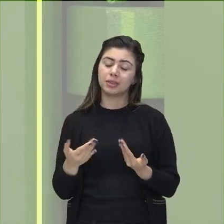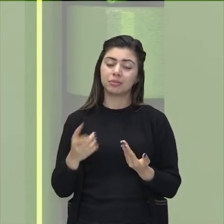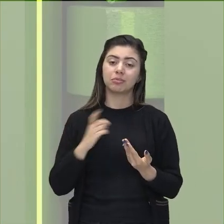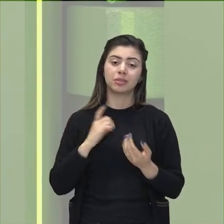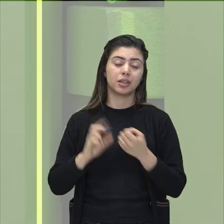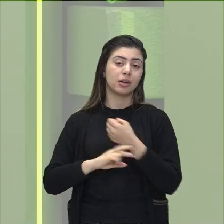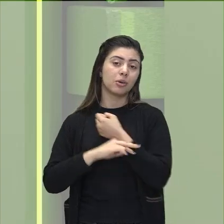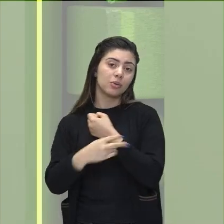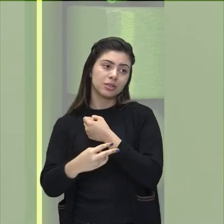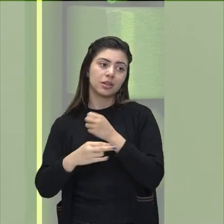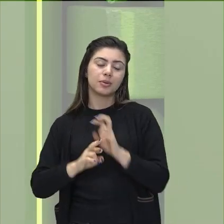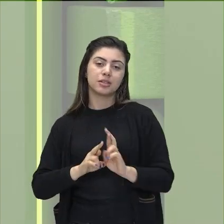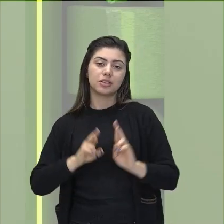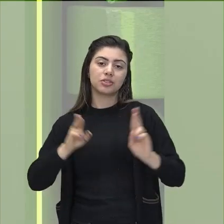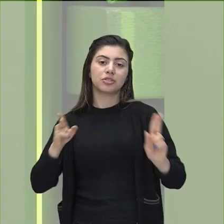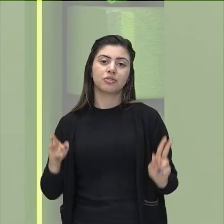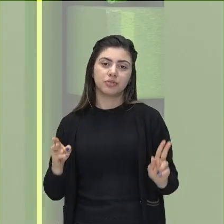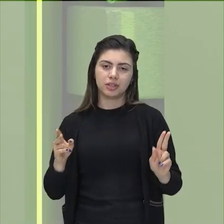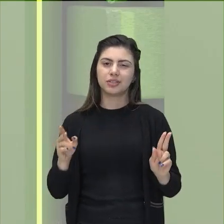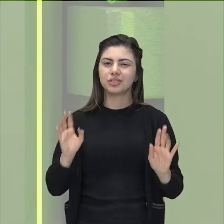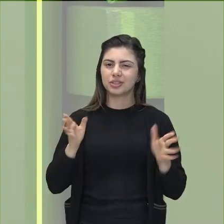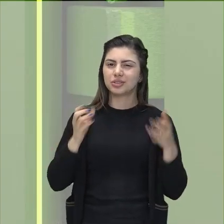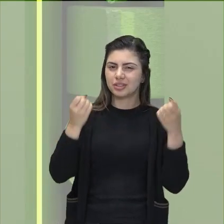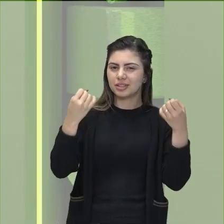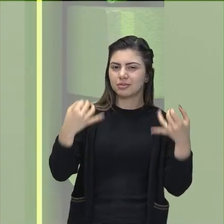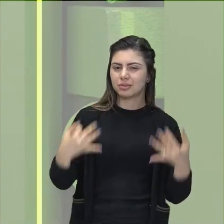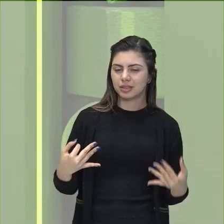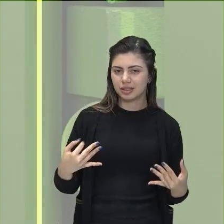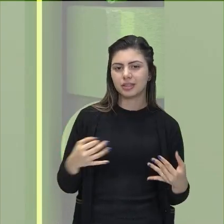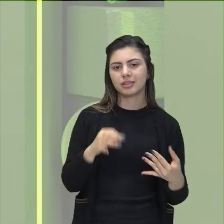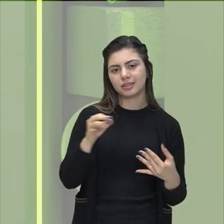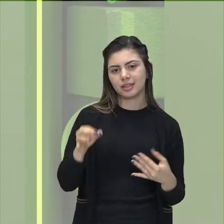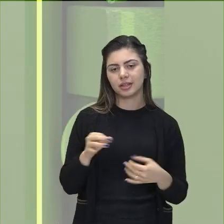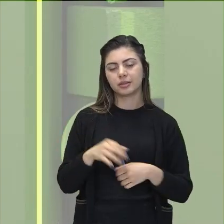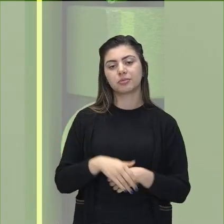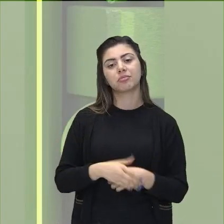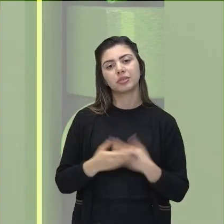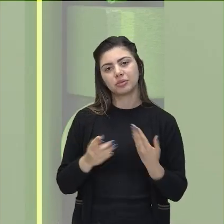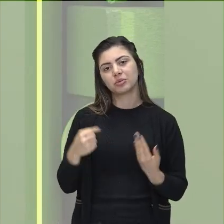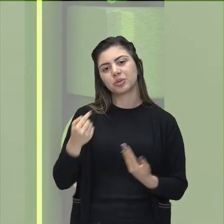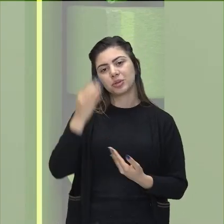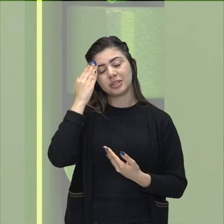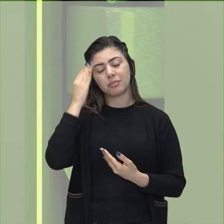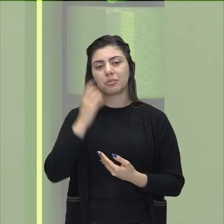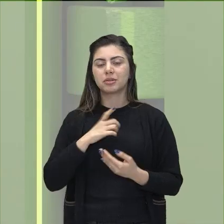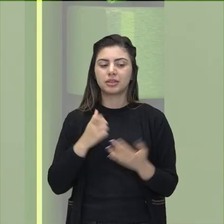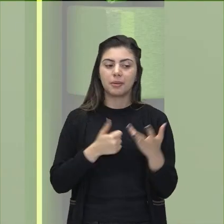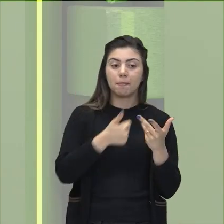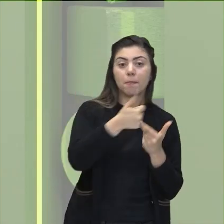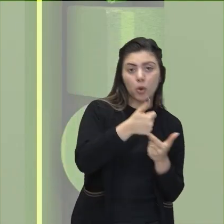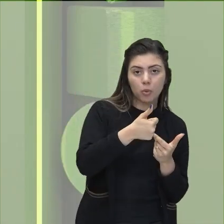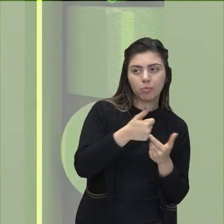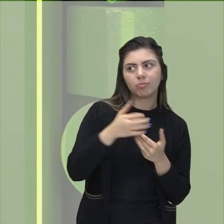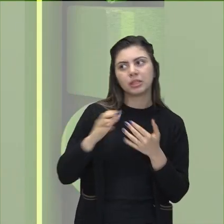diferente daquele impacto. hidrelétrica funciona. Tudo tem o seu ônus e seu bônus, tá, pessoal? Uma